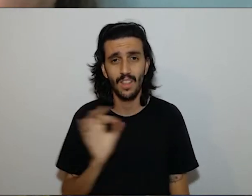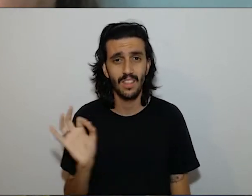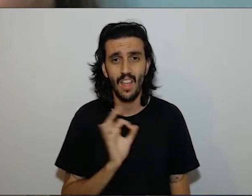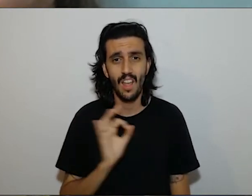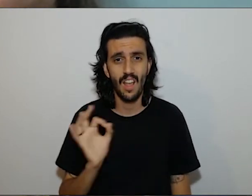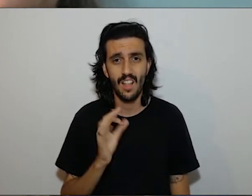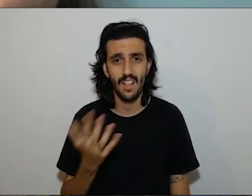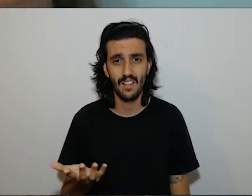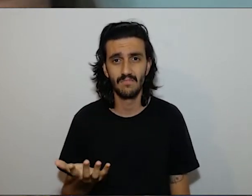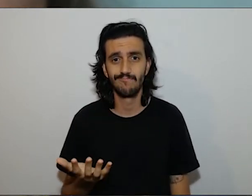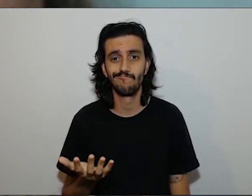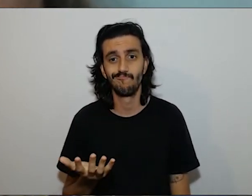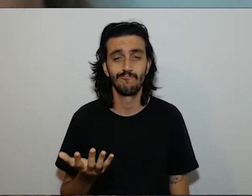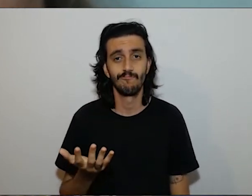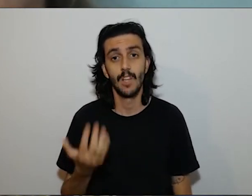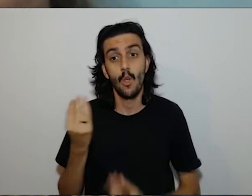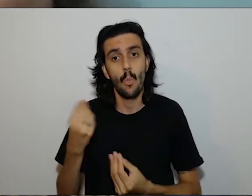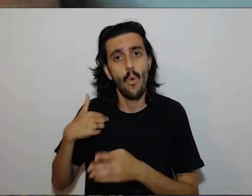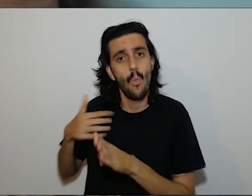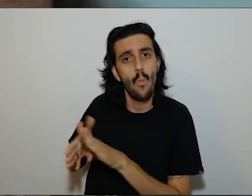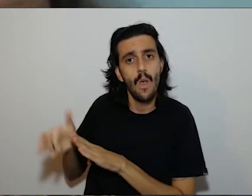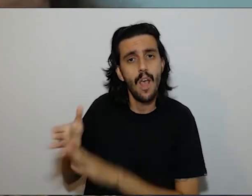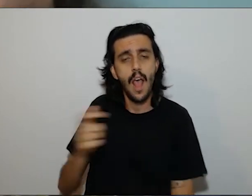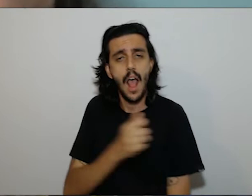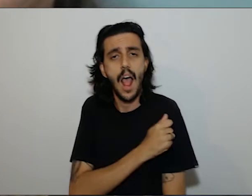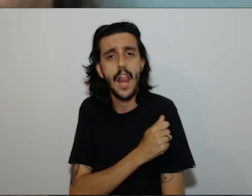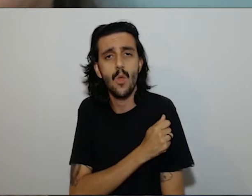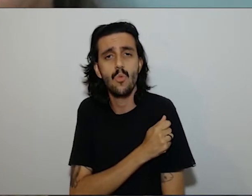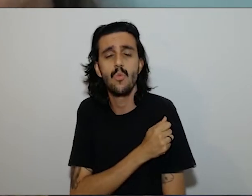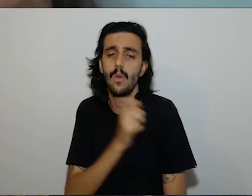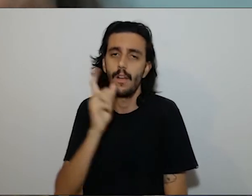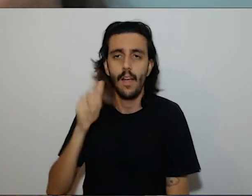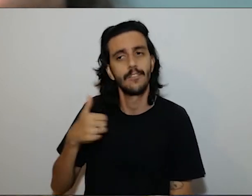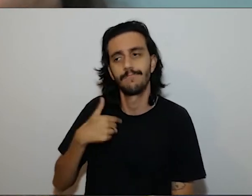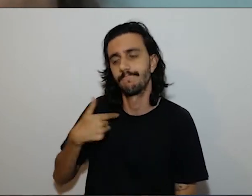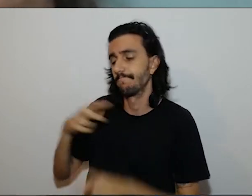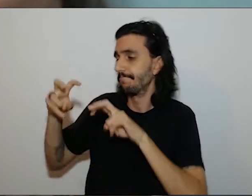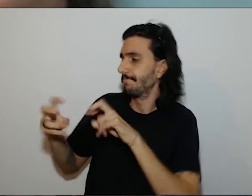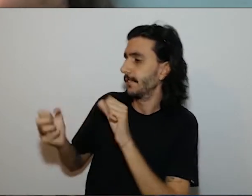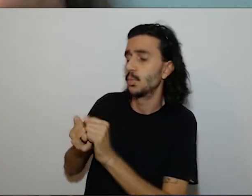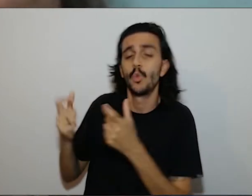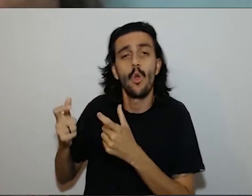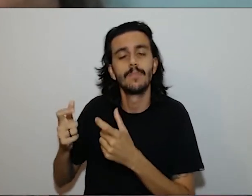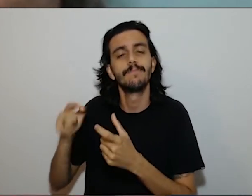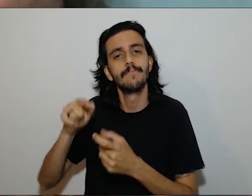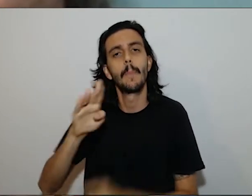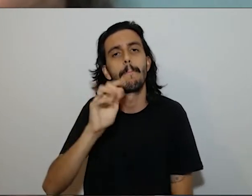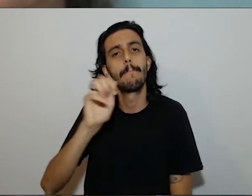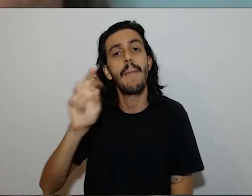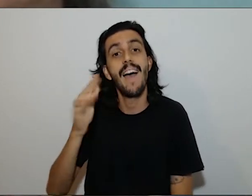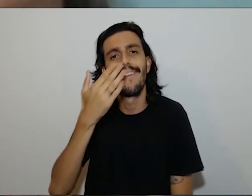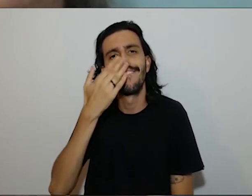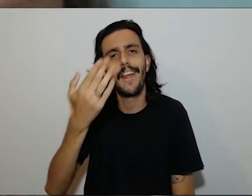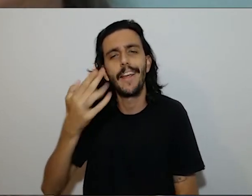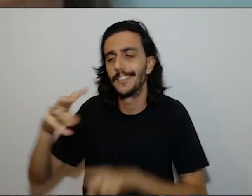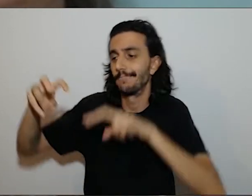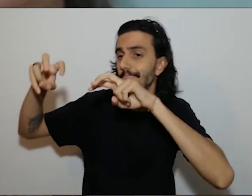projeto em andamento no bar em frente ao bar né a gente abria a prancheta projeto